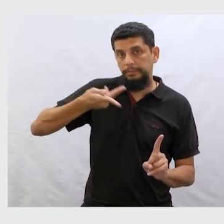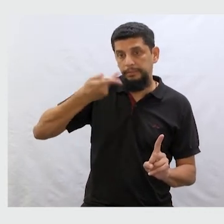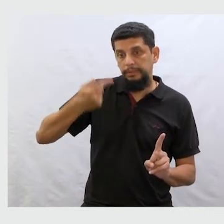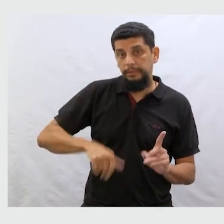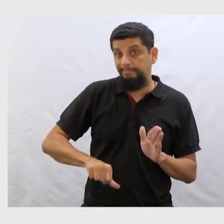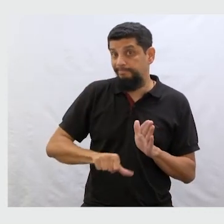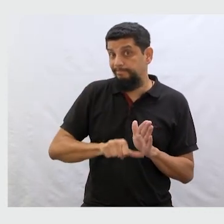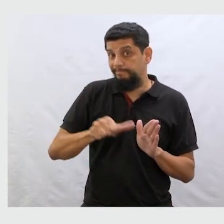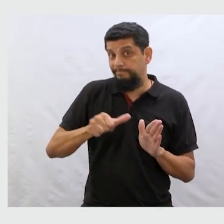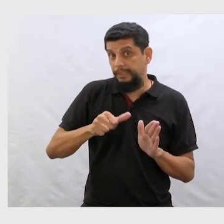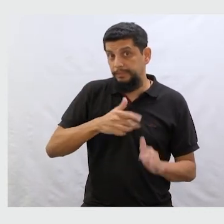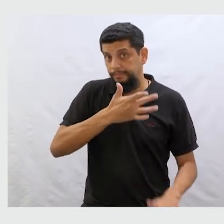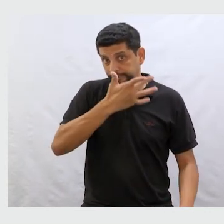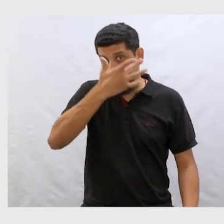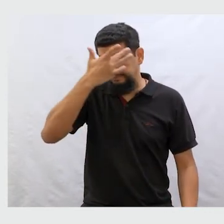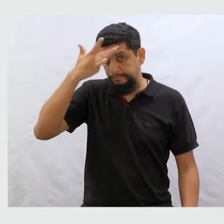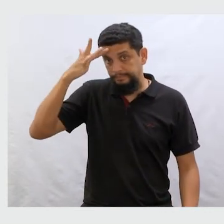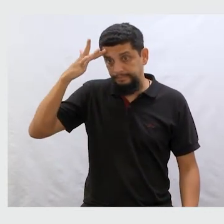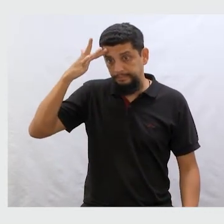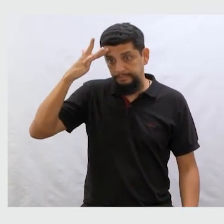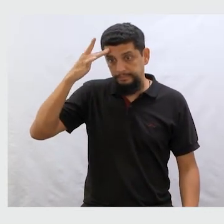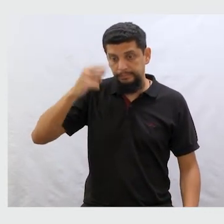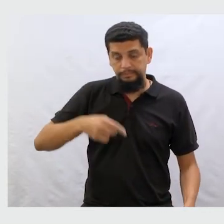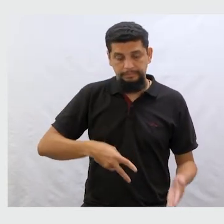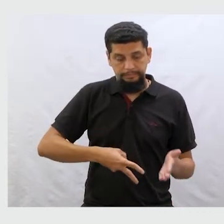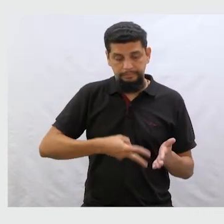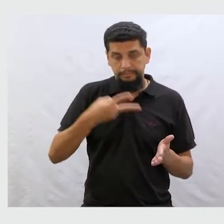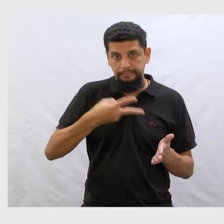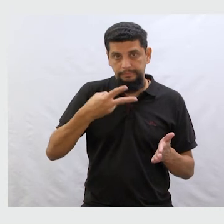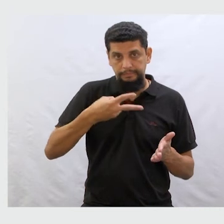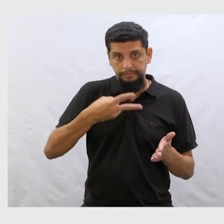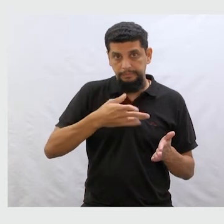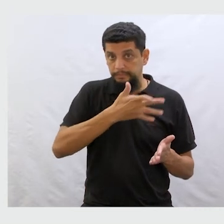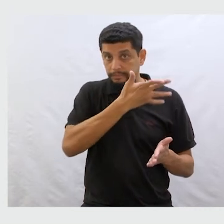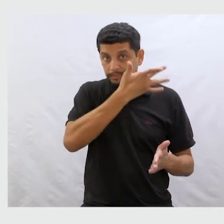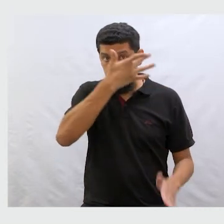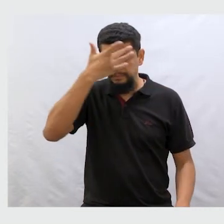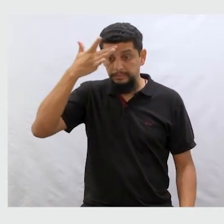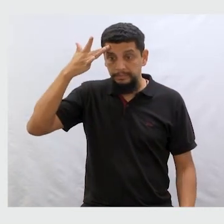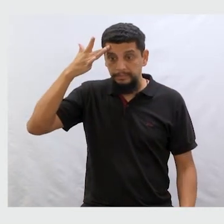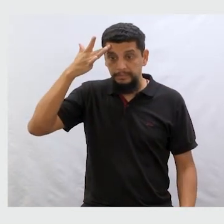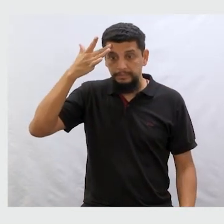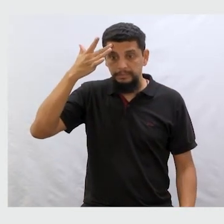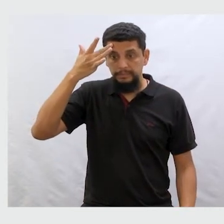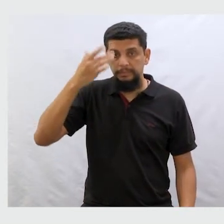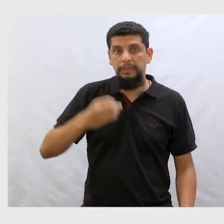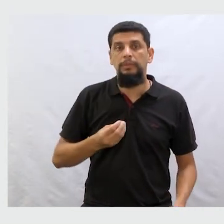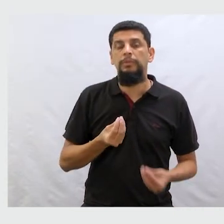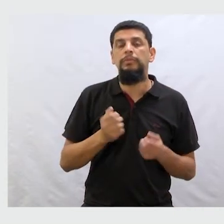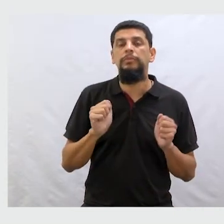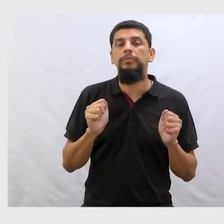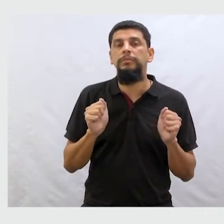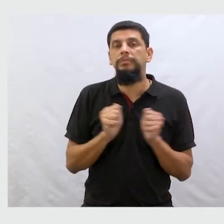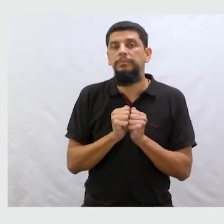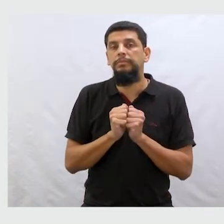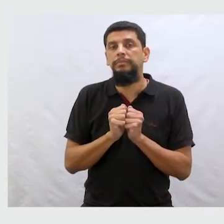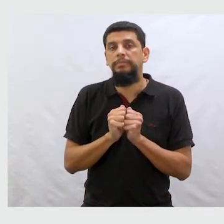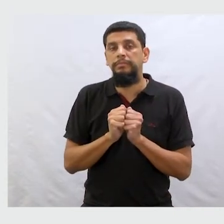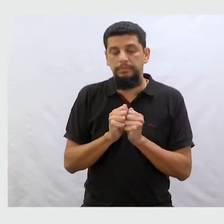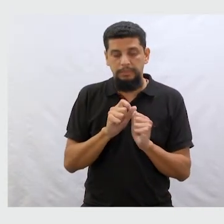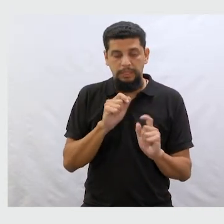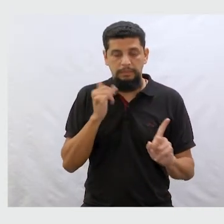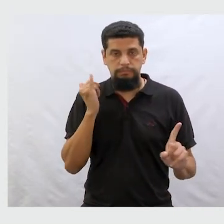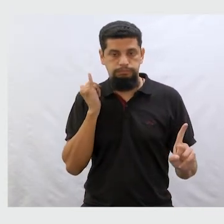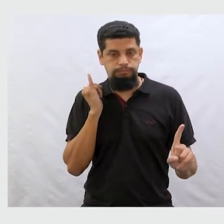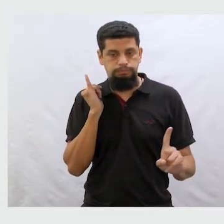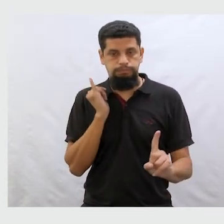estou falando. Então, é em primeira pessoa. A segunda pessoa é com quem